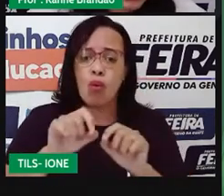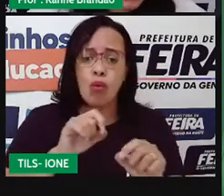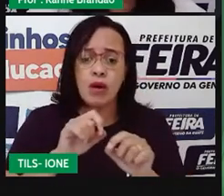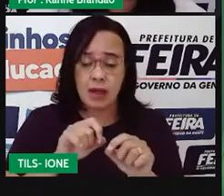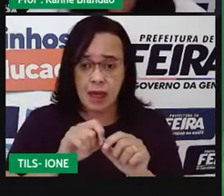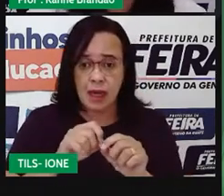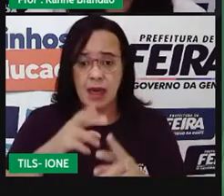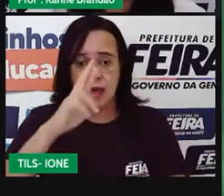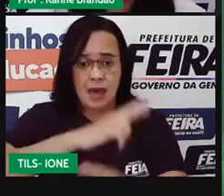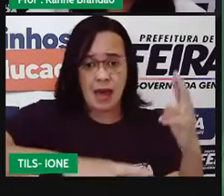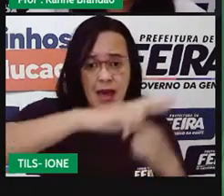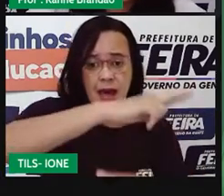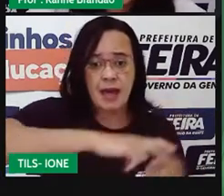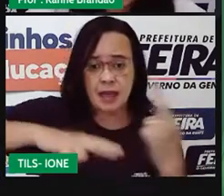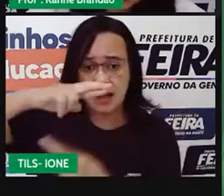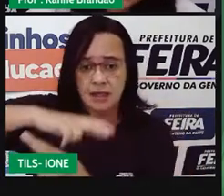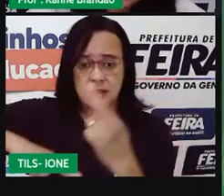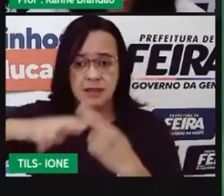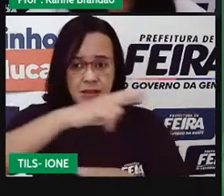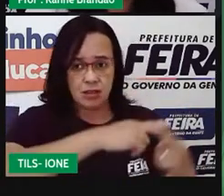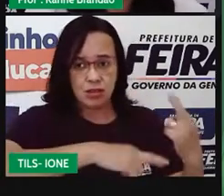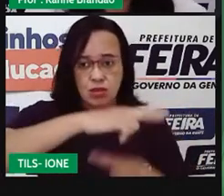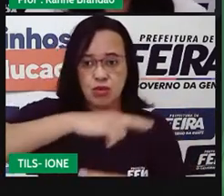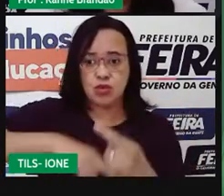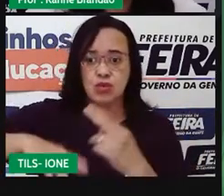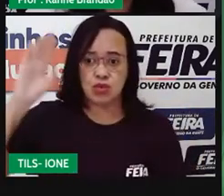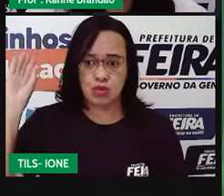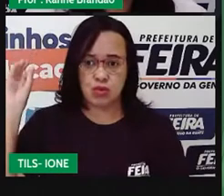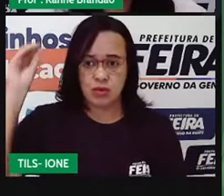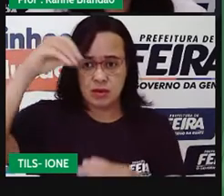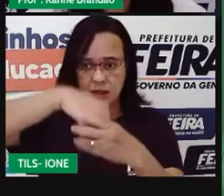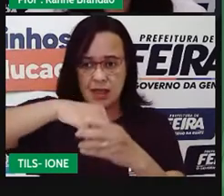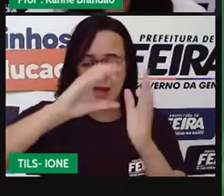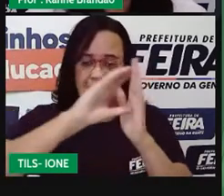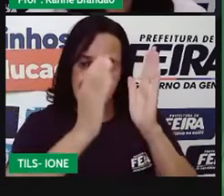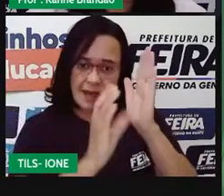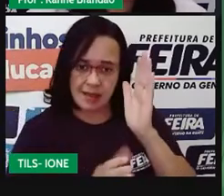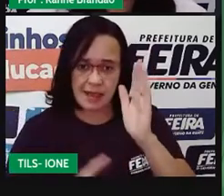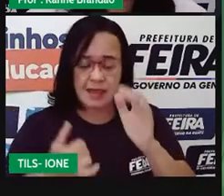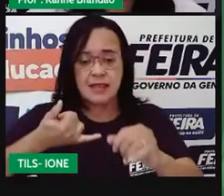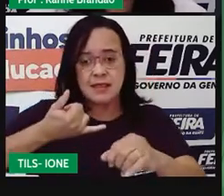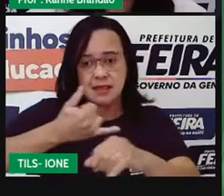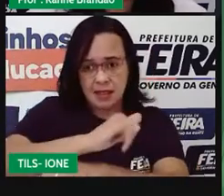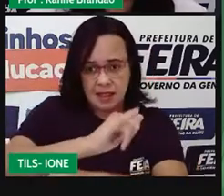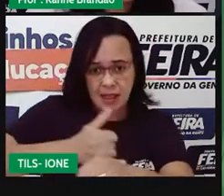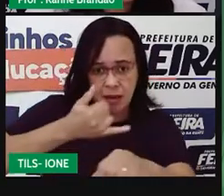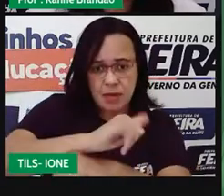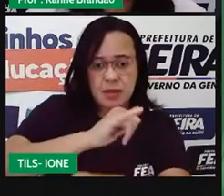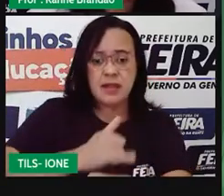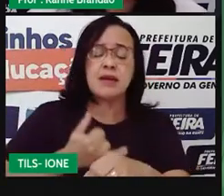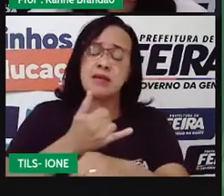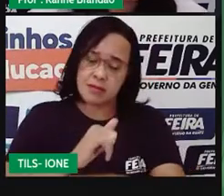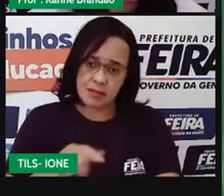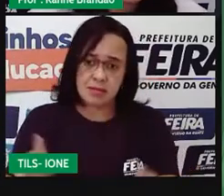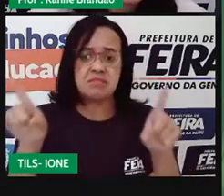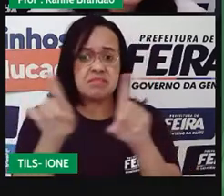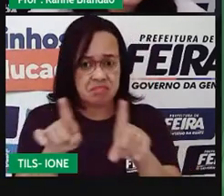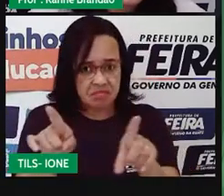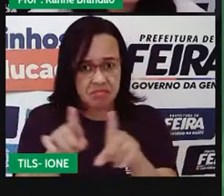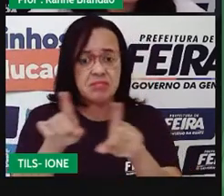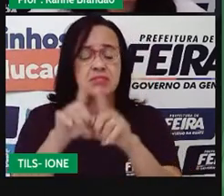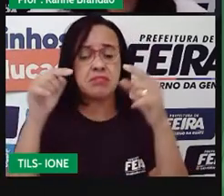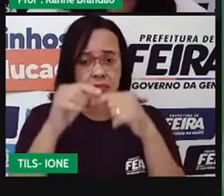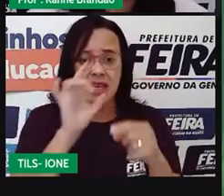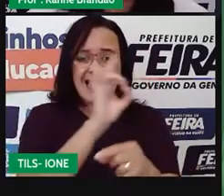comunidade é o terceiro objetivo. O quarto objetivo é associar as características adaptativas dos